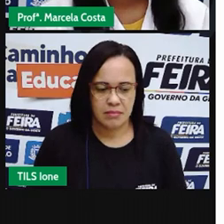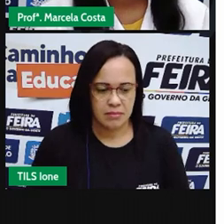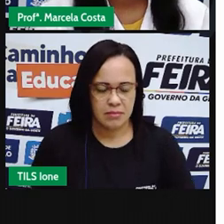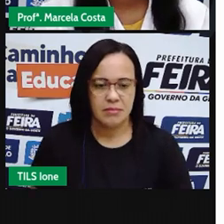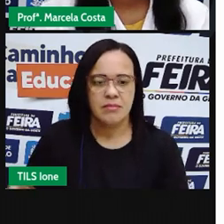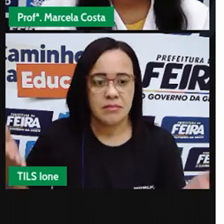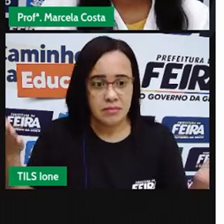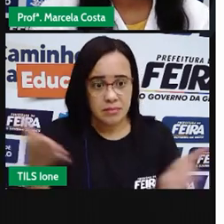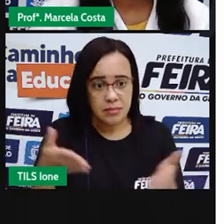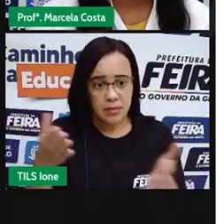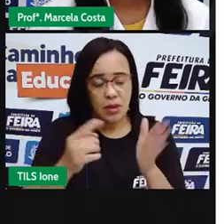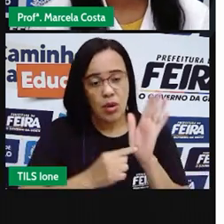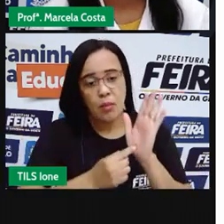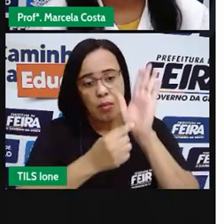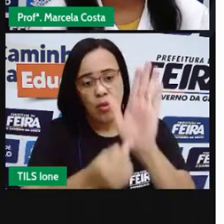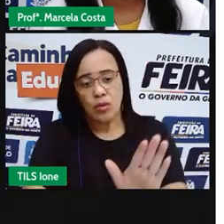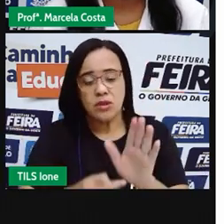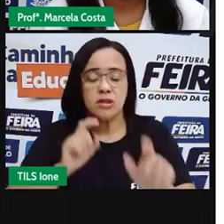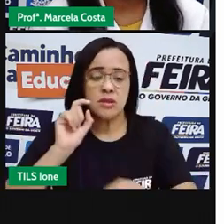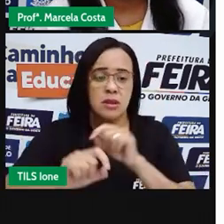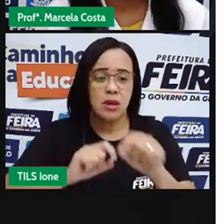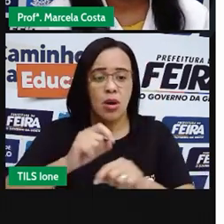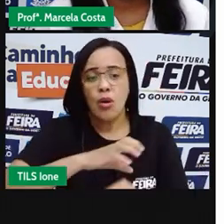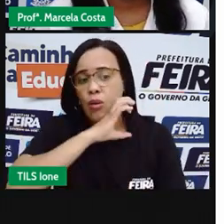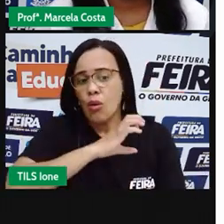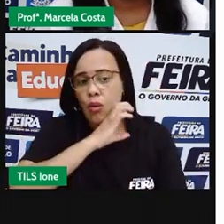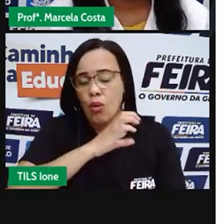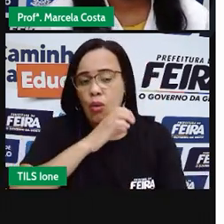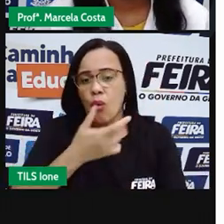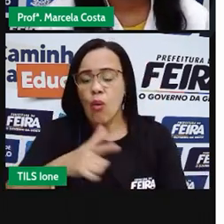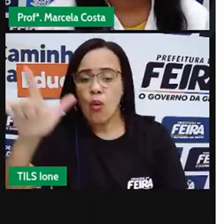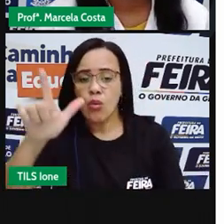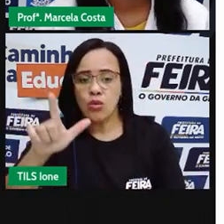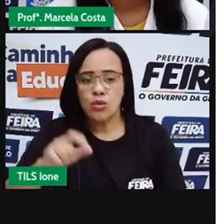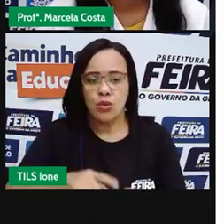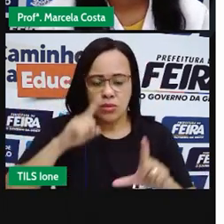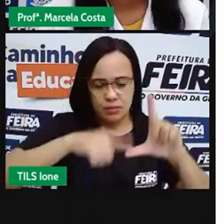Agora, vou te mostrar o nome de um animal que começa com a letra O.